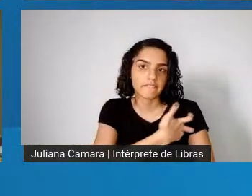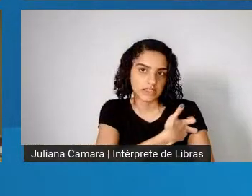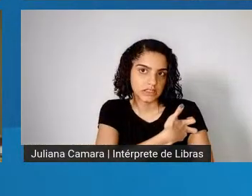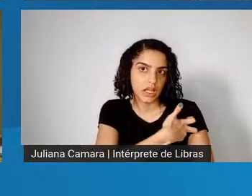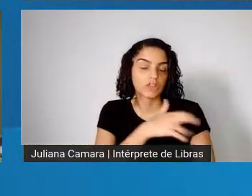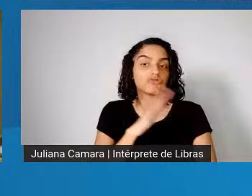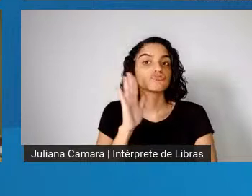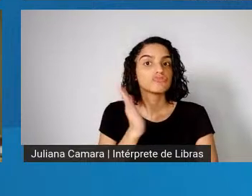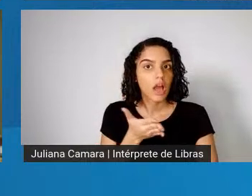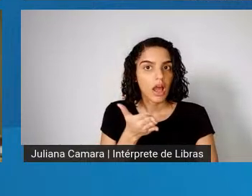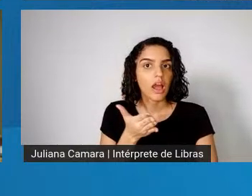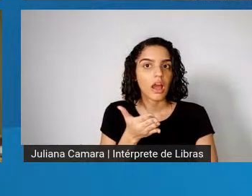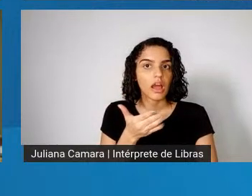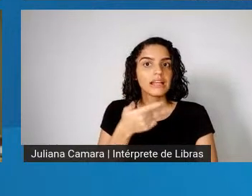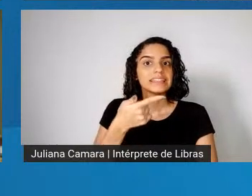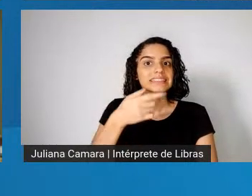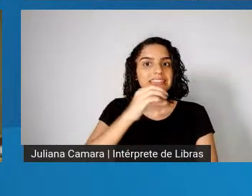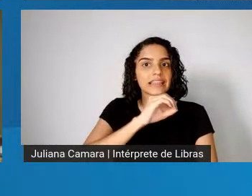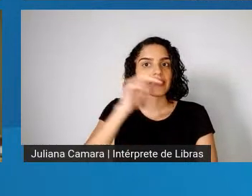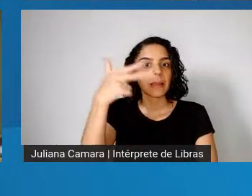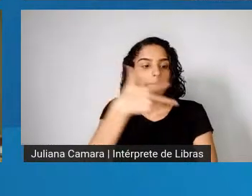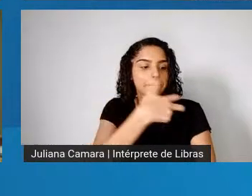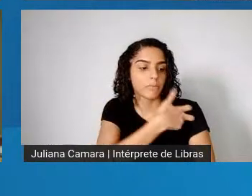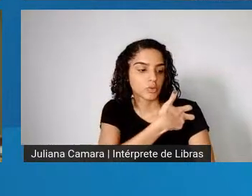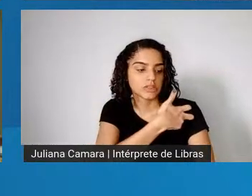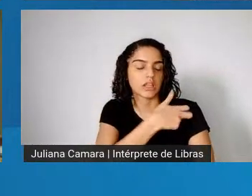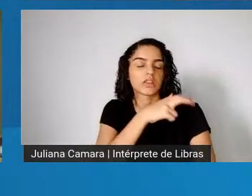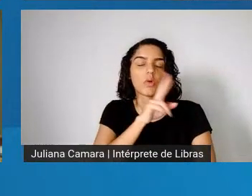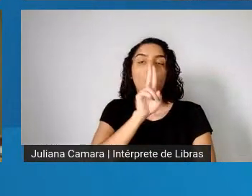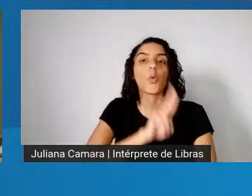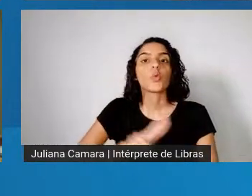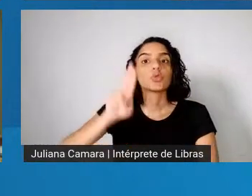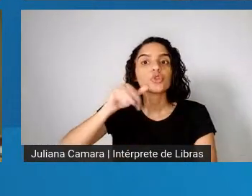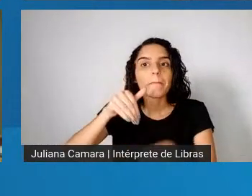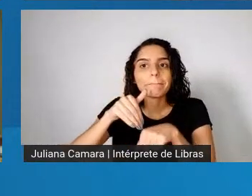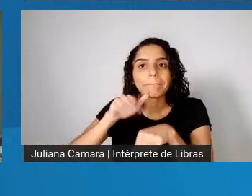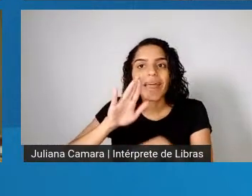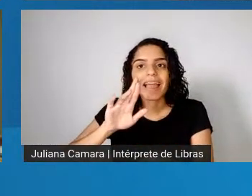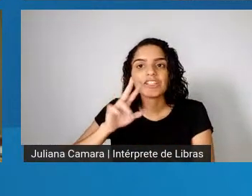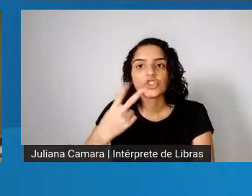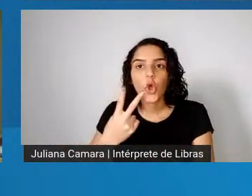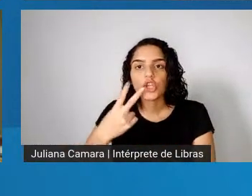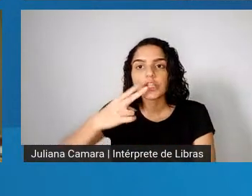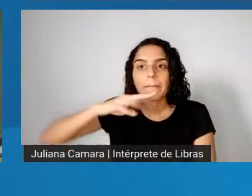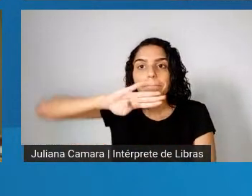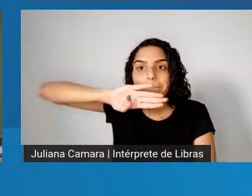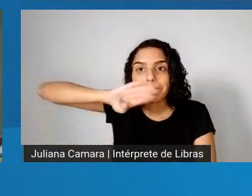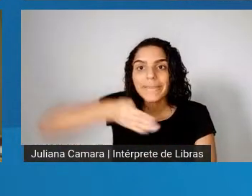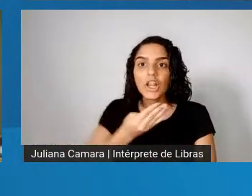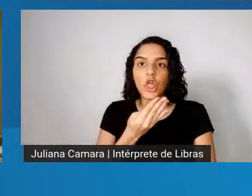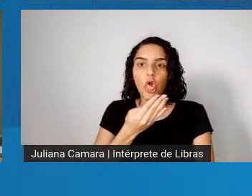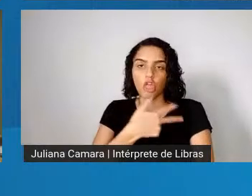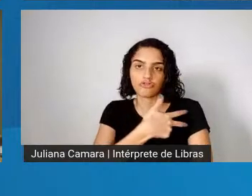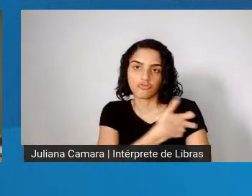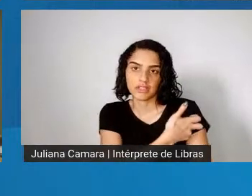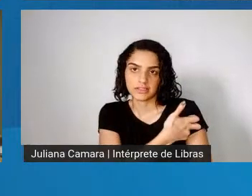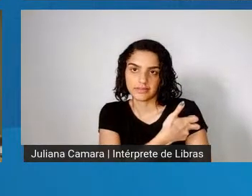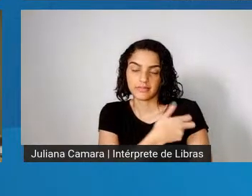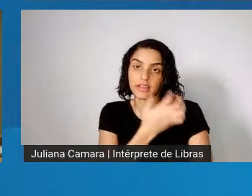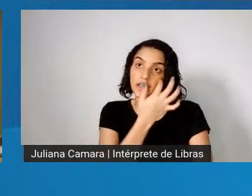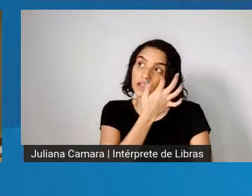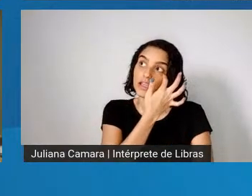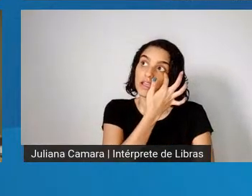acaba de usar mais de 2 bilhões de doses das suas vacinas. Então, mudou aquele quadro, né?